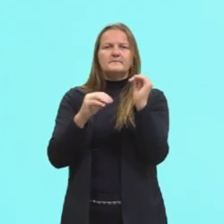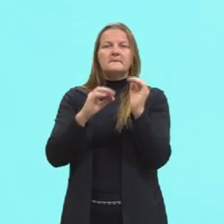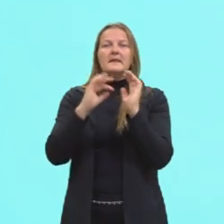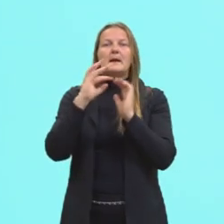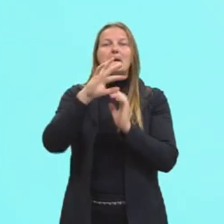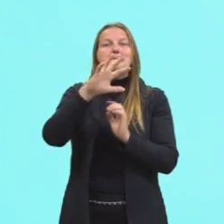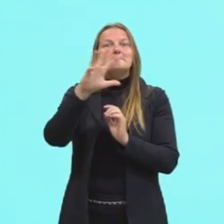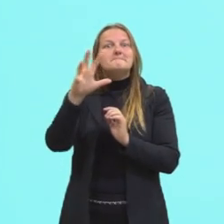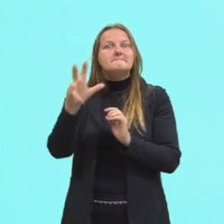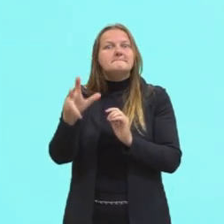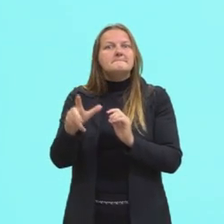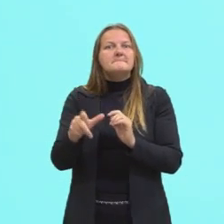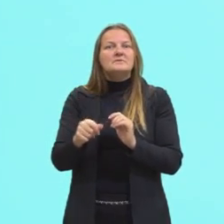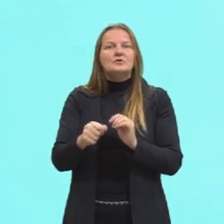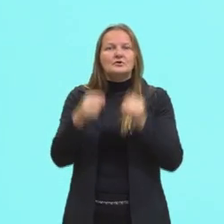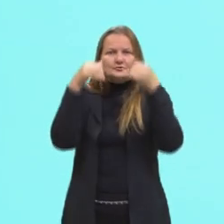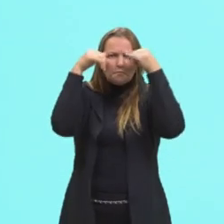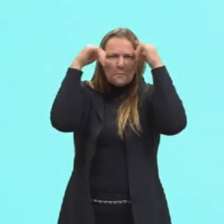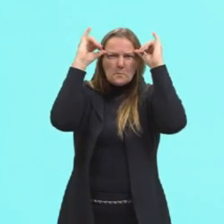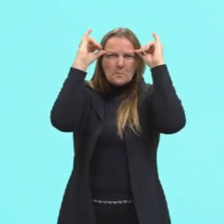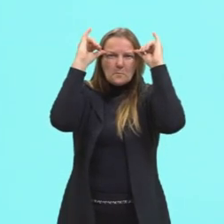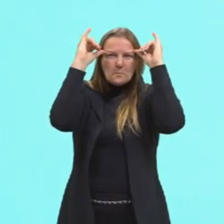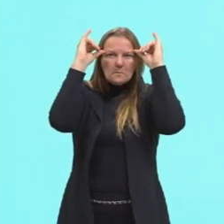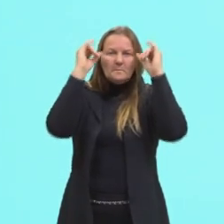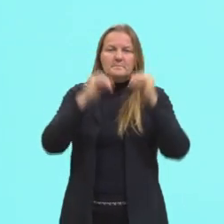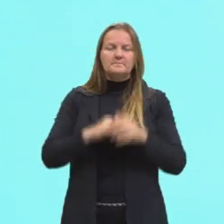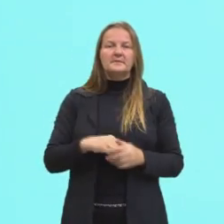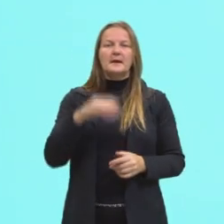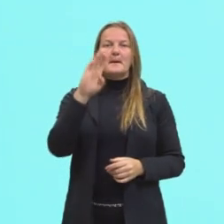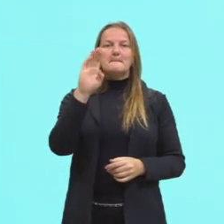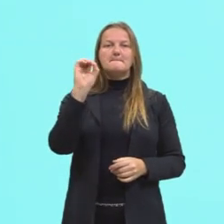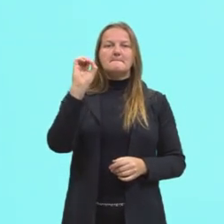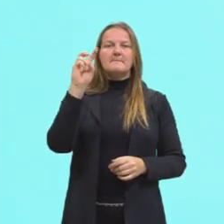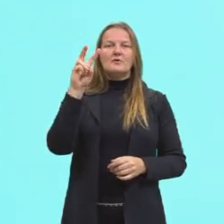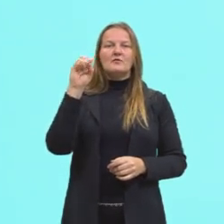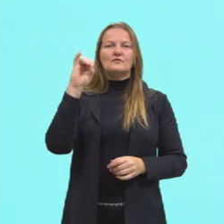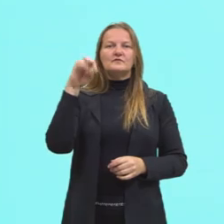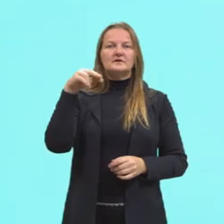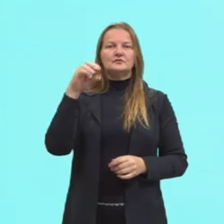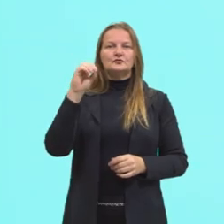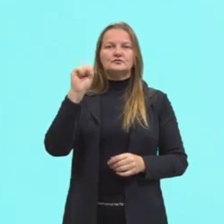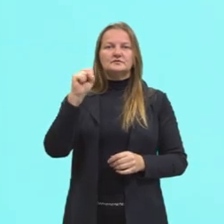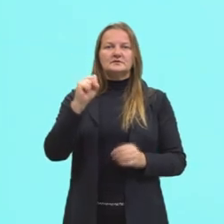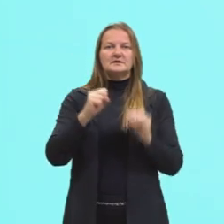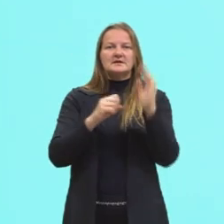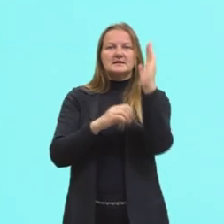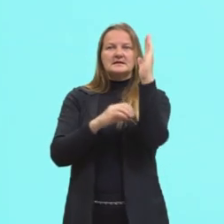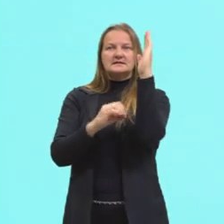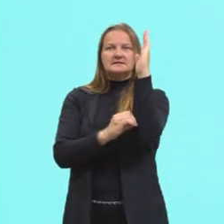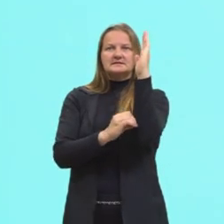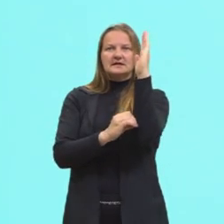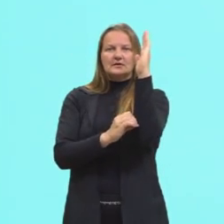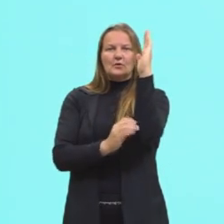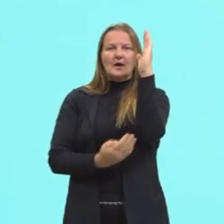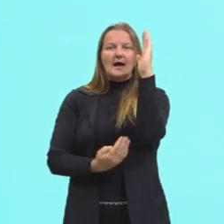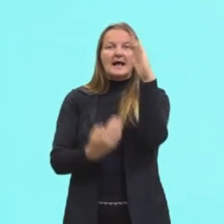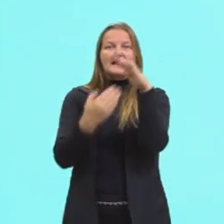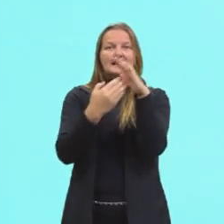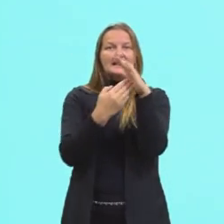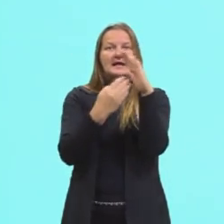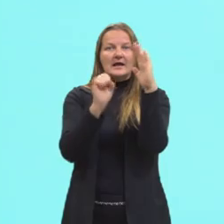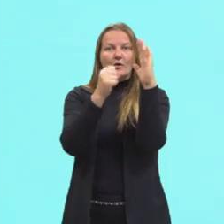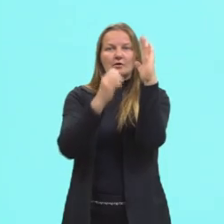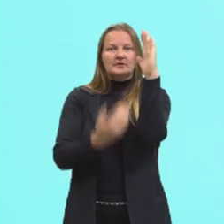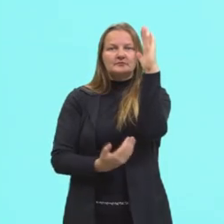de cabeças de bovinos, tá? O nosso eixo aqui, ele está de zero até 80 e ele foi separado em